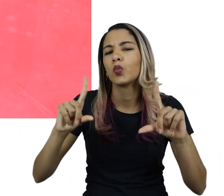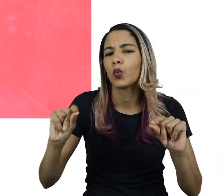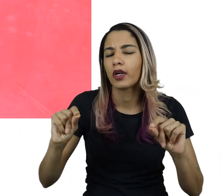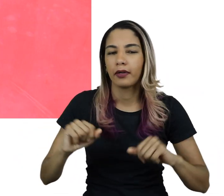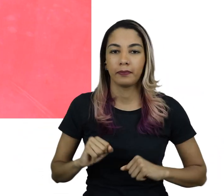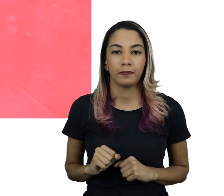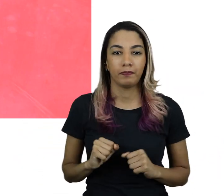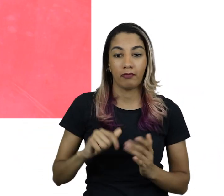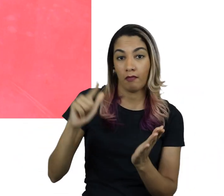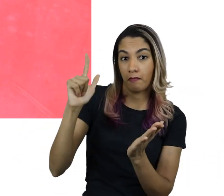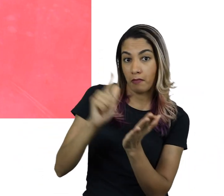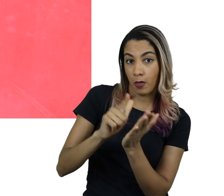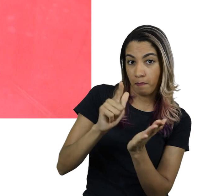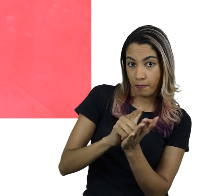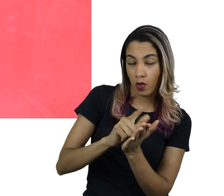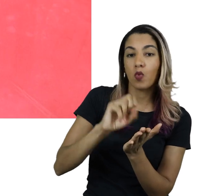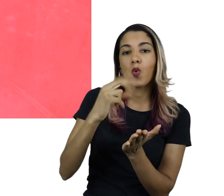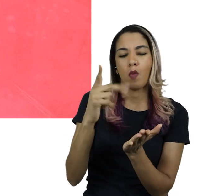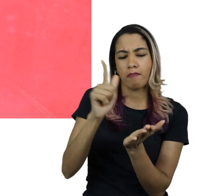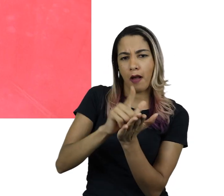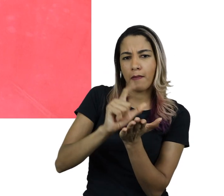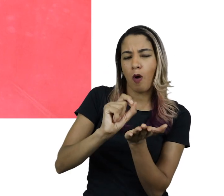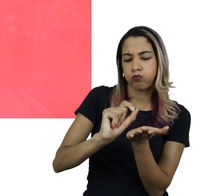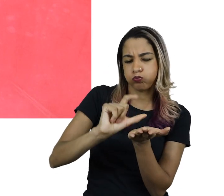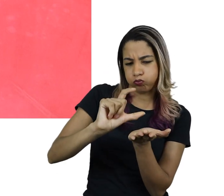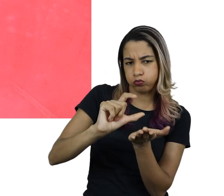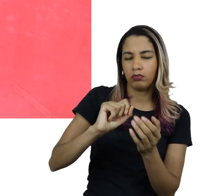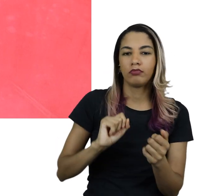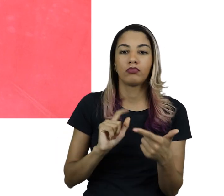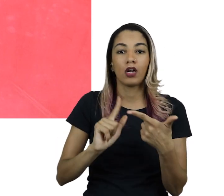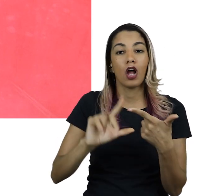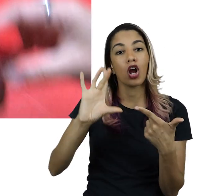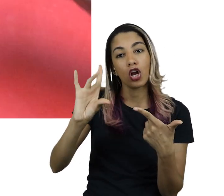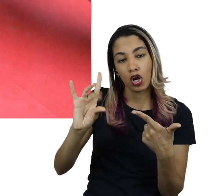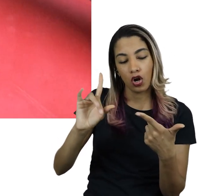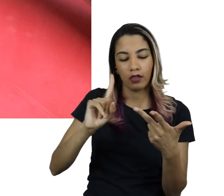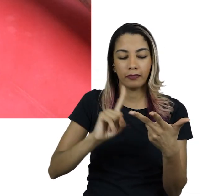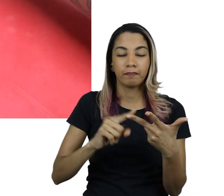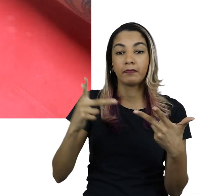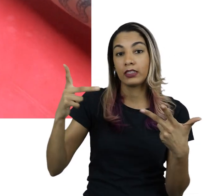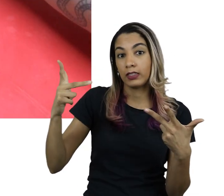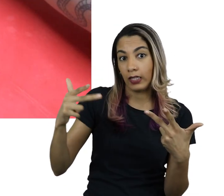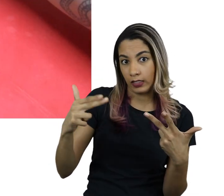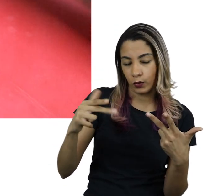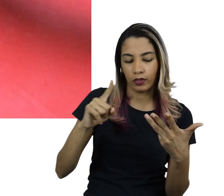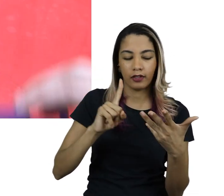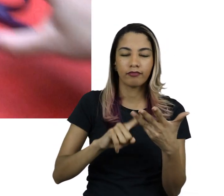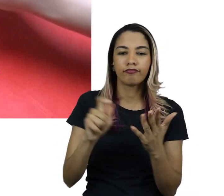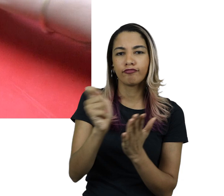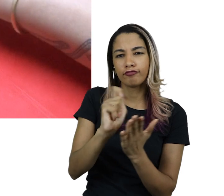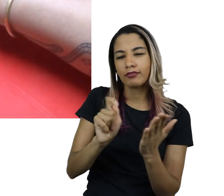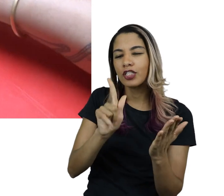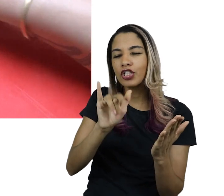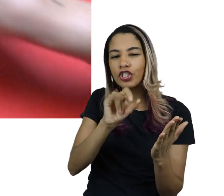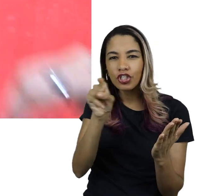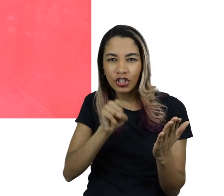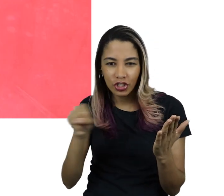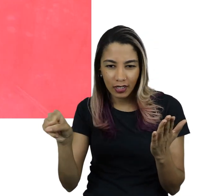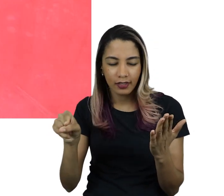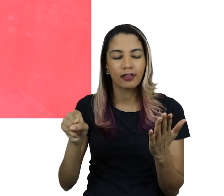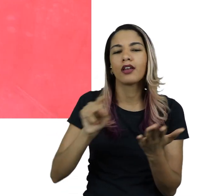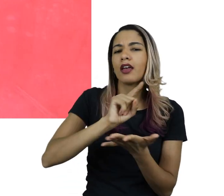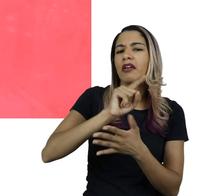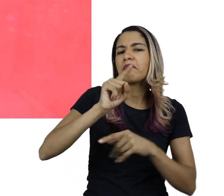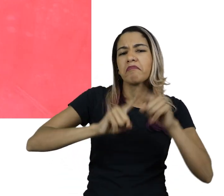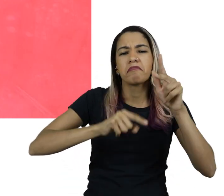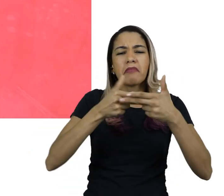você vai precisar de papel ou papelão, cola, tesoura, giz de